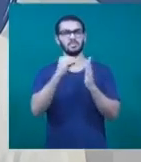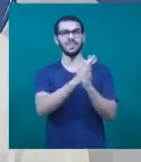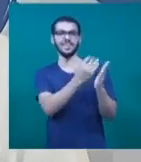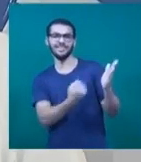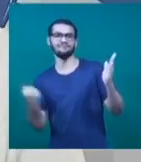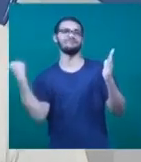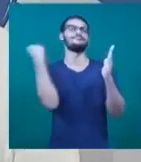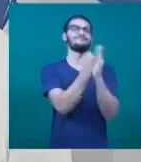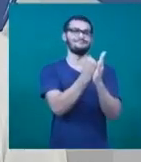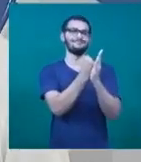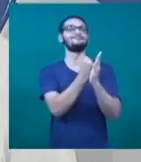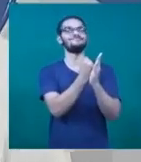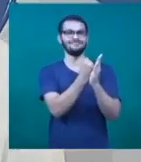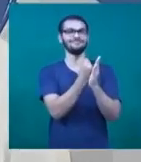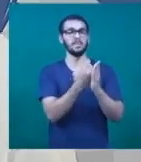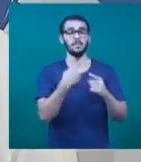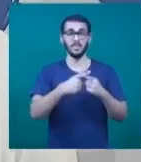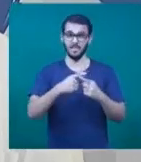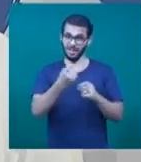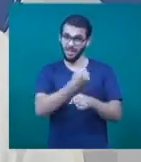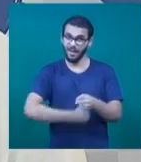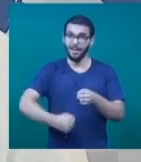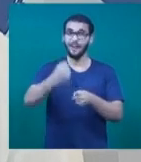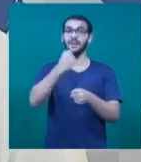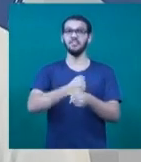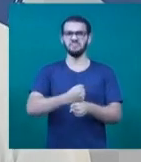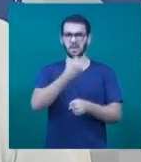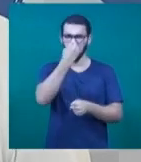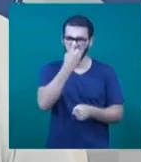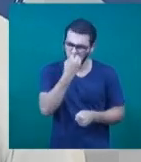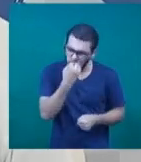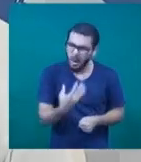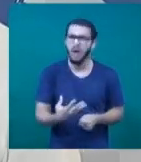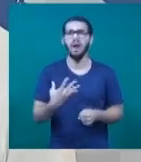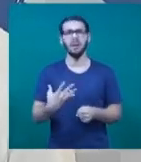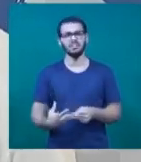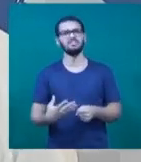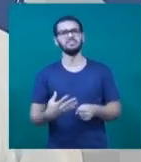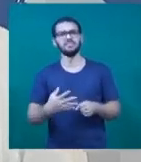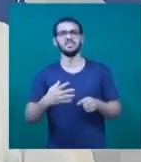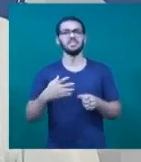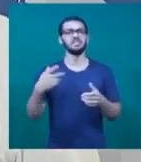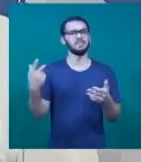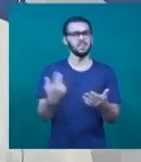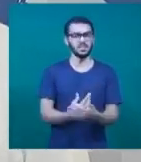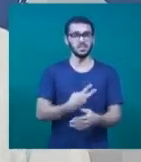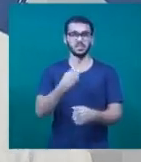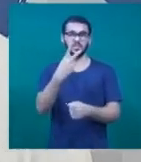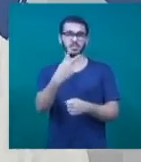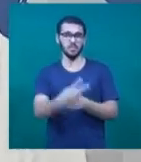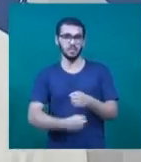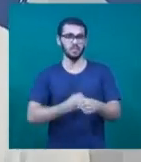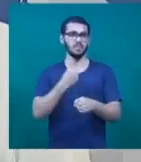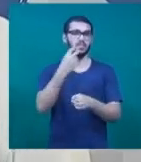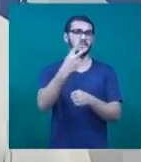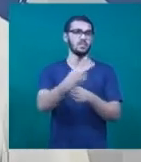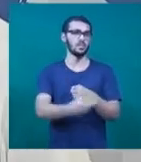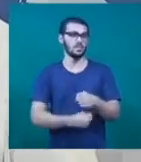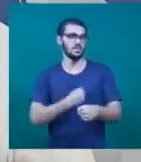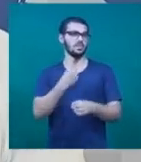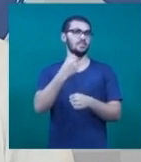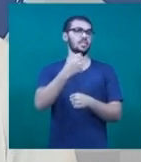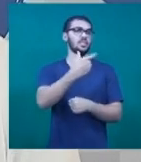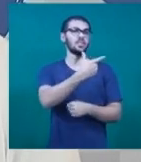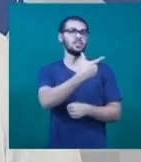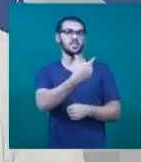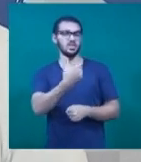mais, porque a gente acredita que o ano passado foi muito, muito bom. Ele estava acontecendo de dois em dois anos. Ele aconteceu em 2012, 2014,